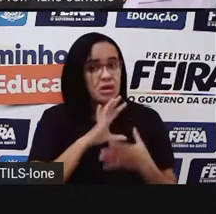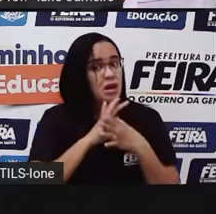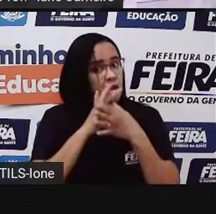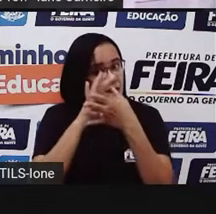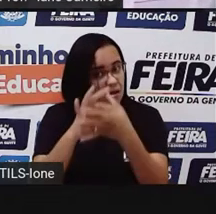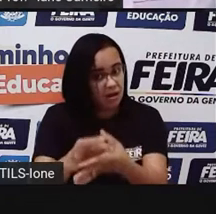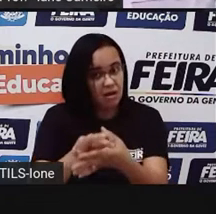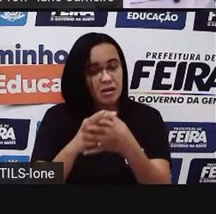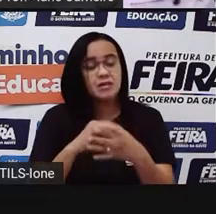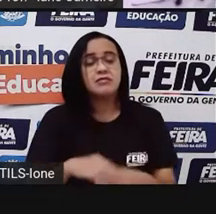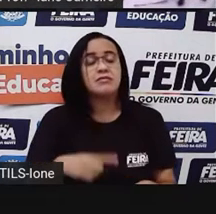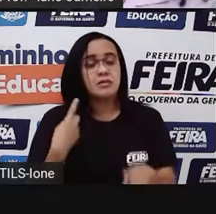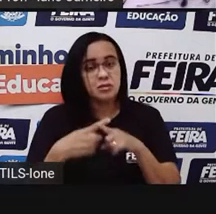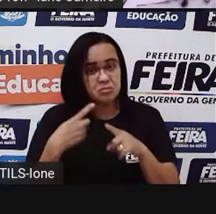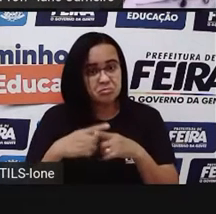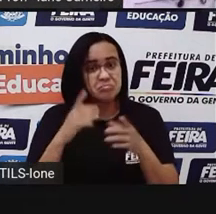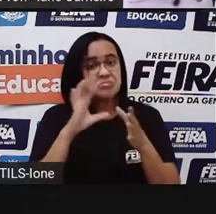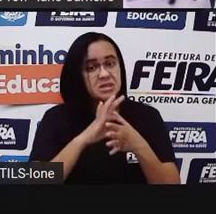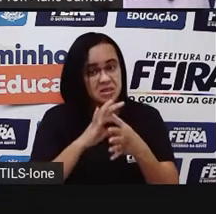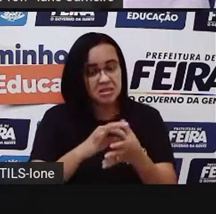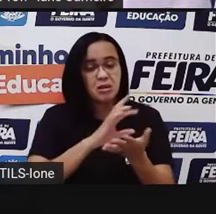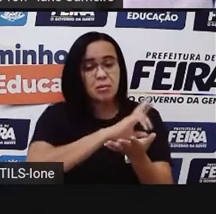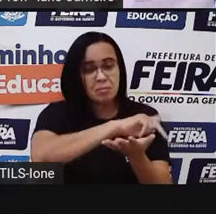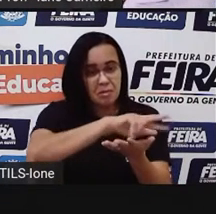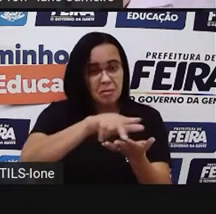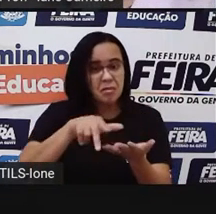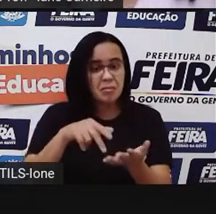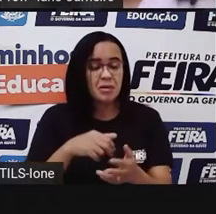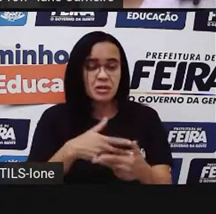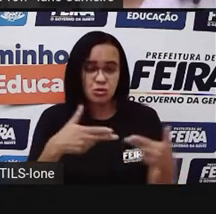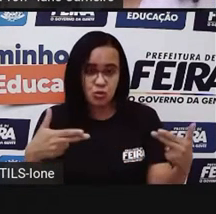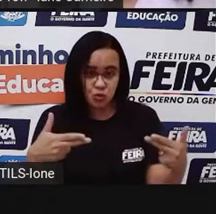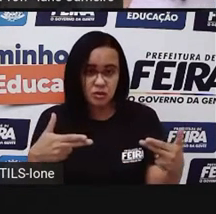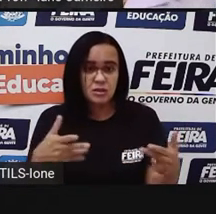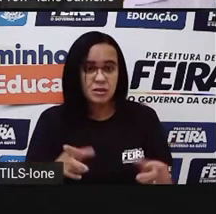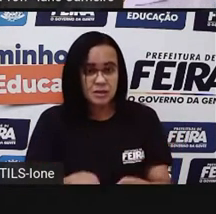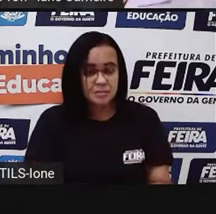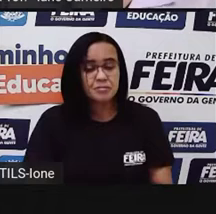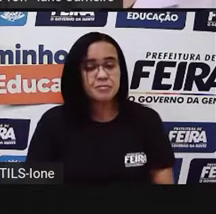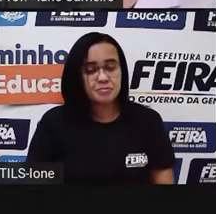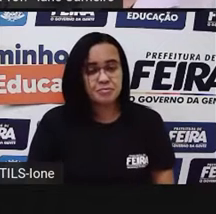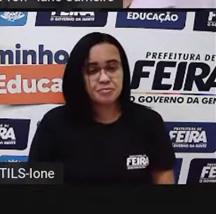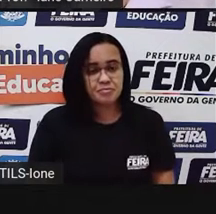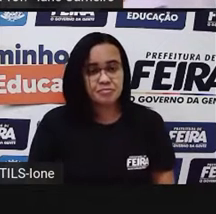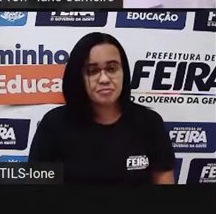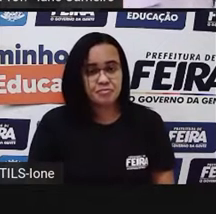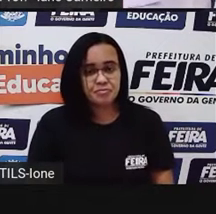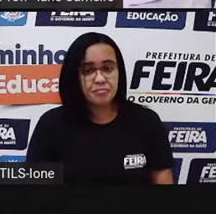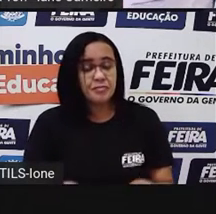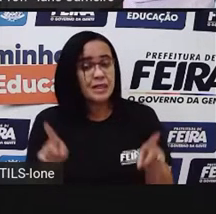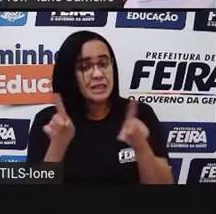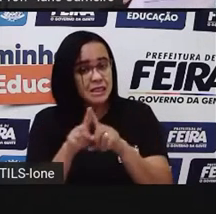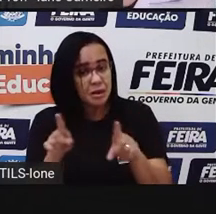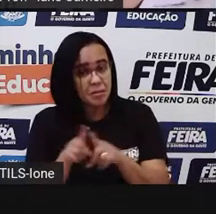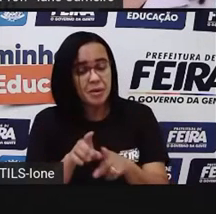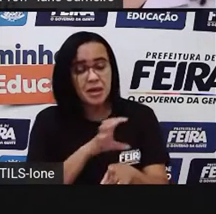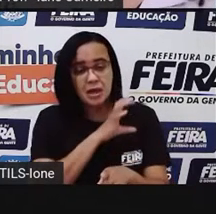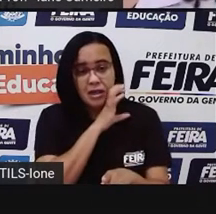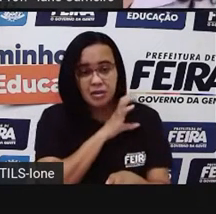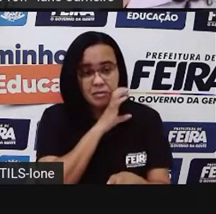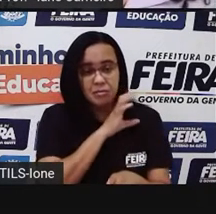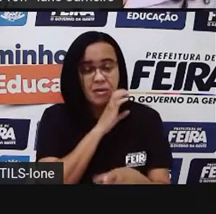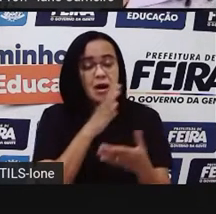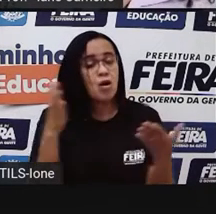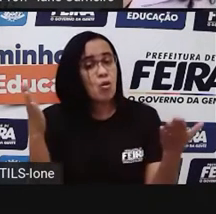transportar cargas, né? E tem cargas vivas também, que são os animais, né? Existem, hoje em dia,